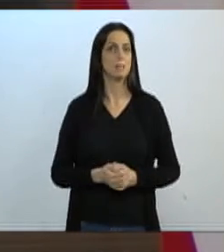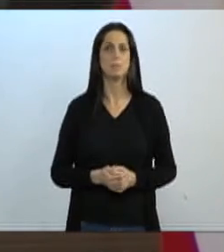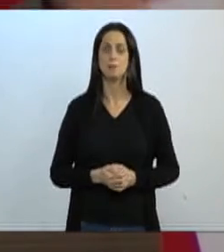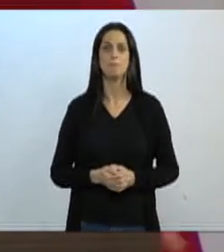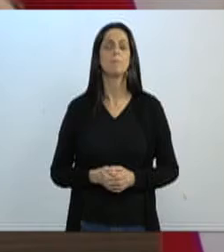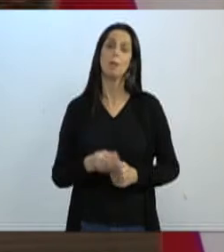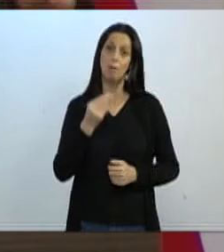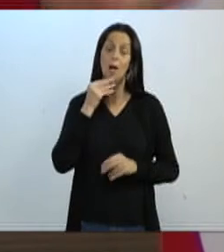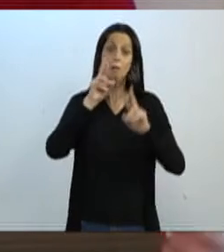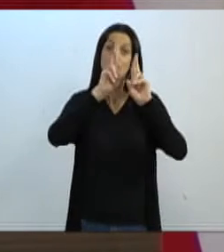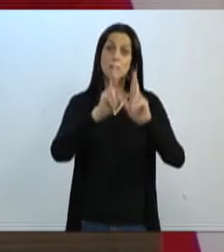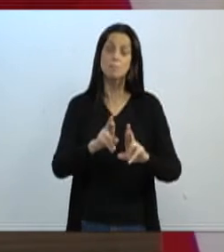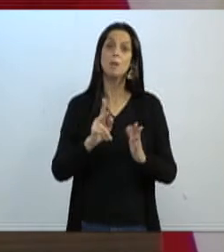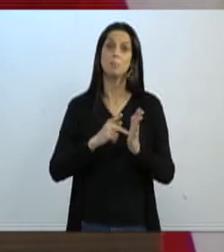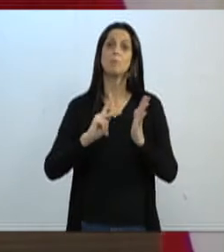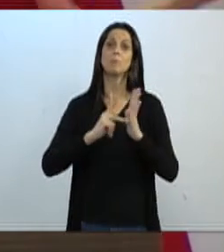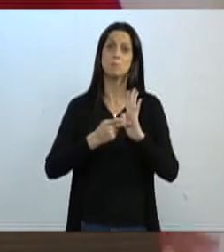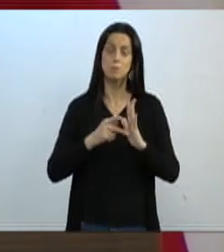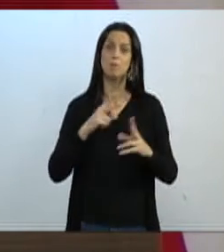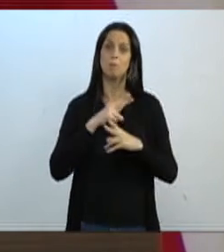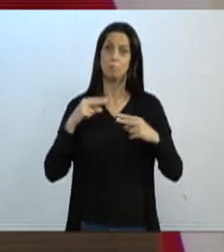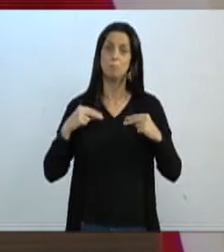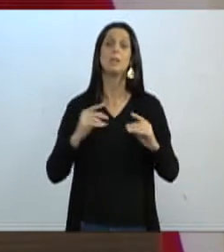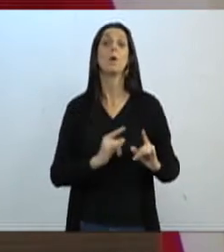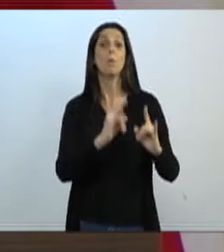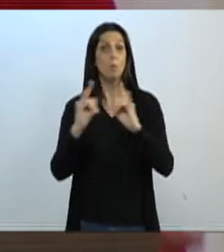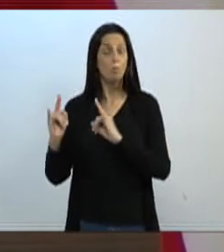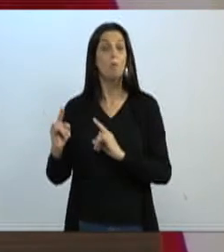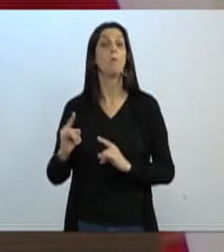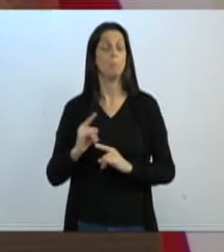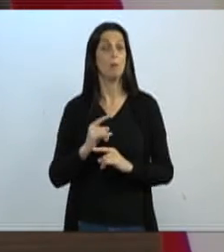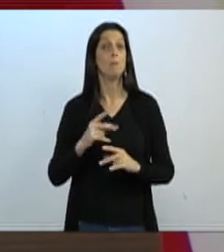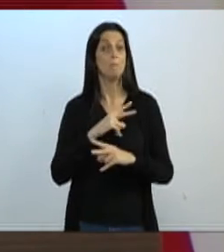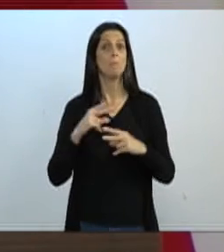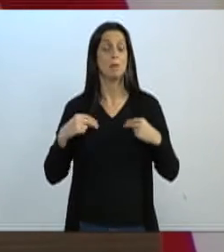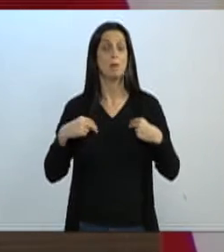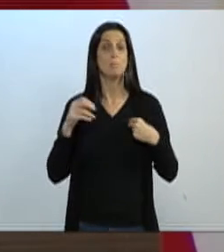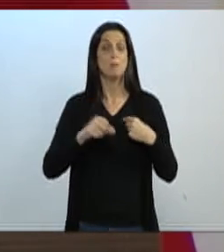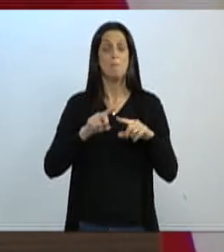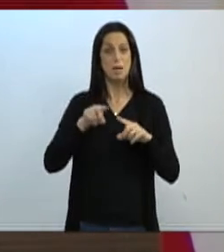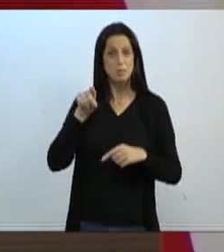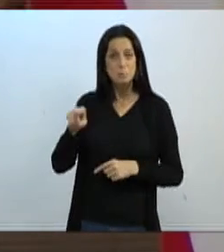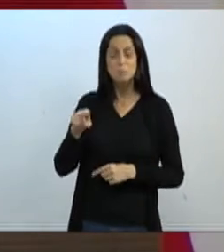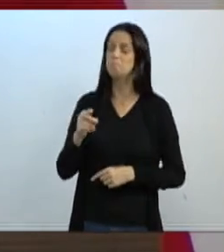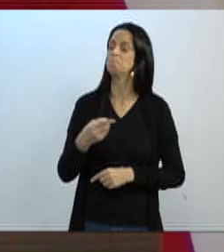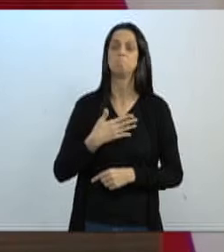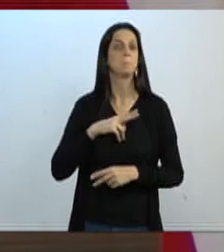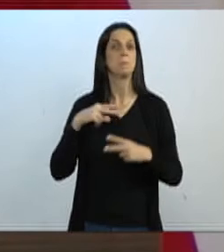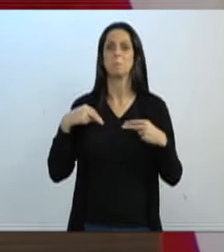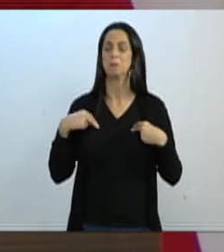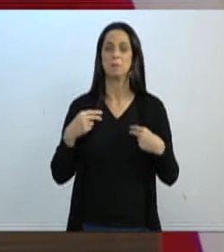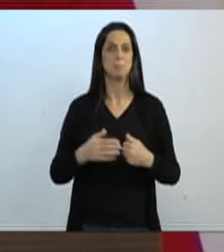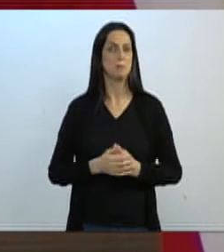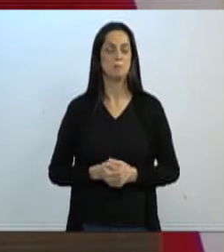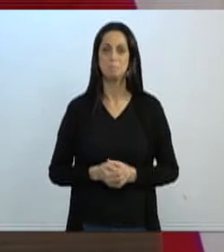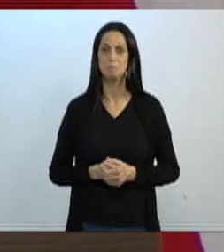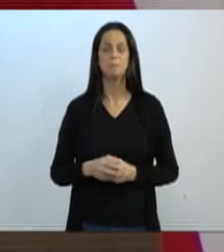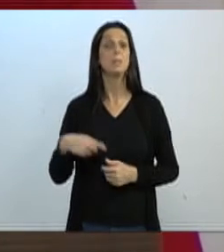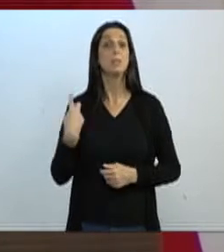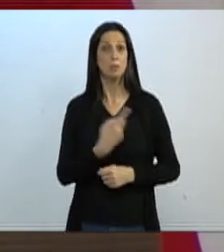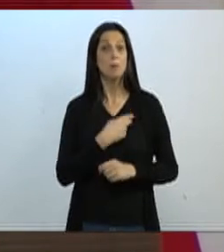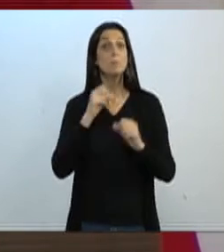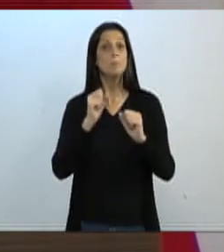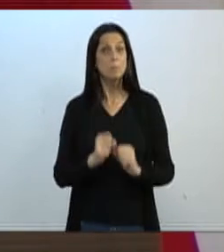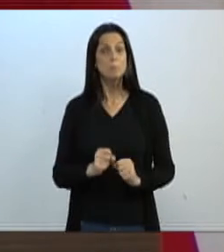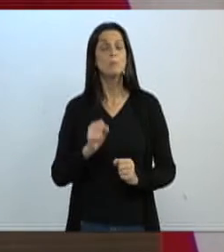respeito muito, muito mesmo, os síndicos que fazem um trabalho excelente. Mas não merece ganhar nenhum tipo de eleição. Gente, que nós possamos